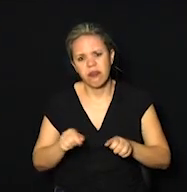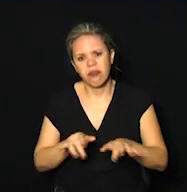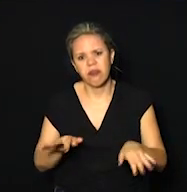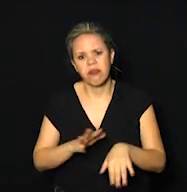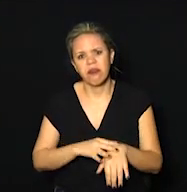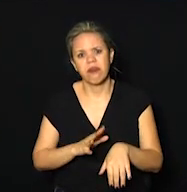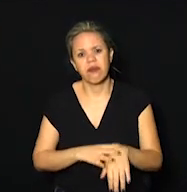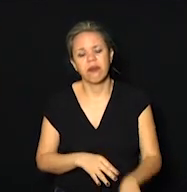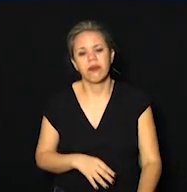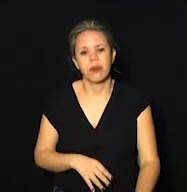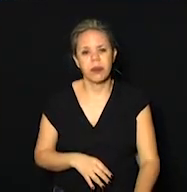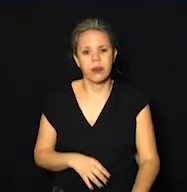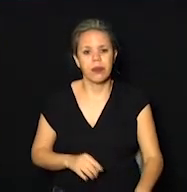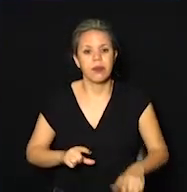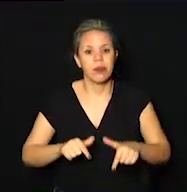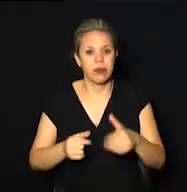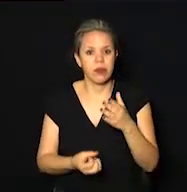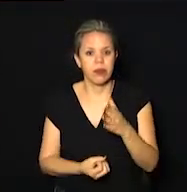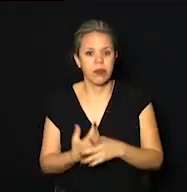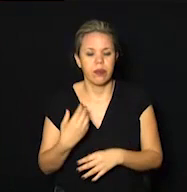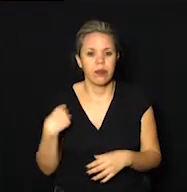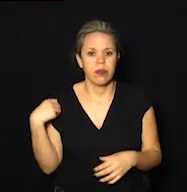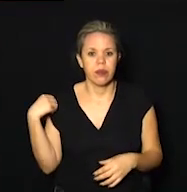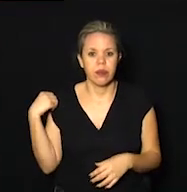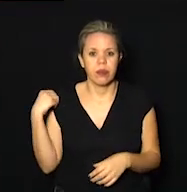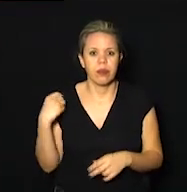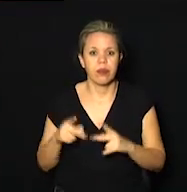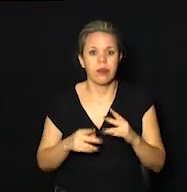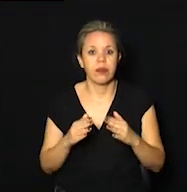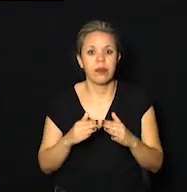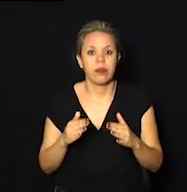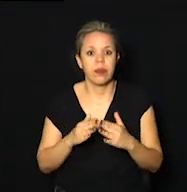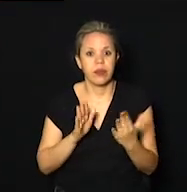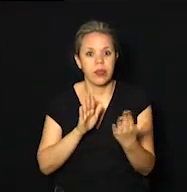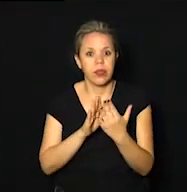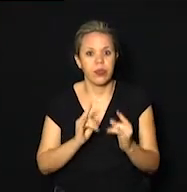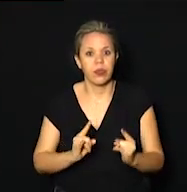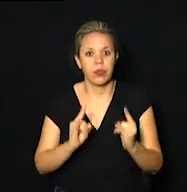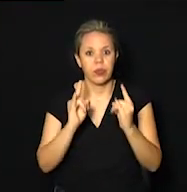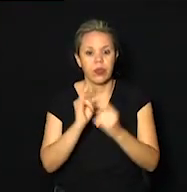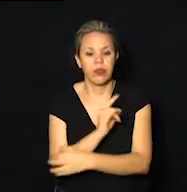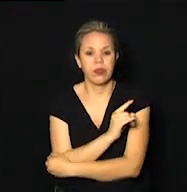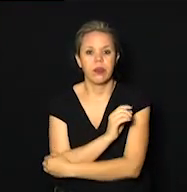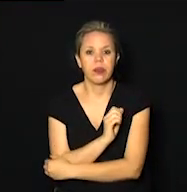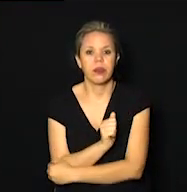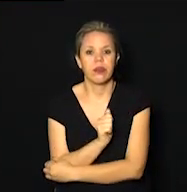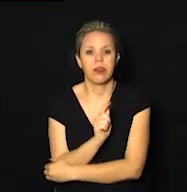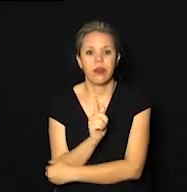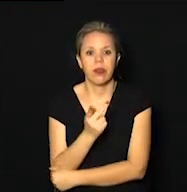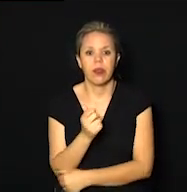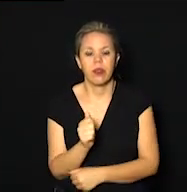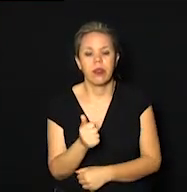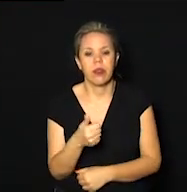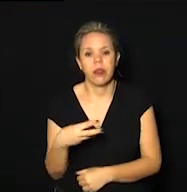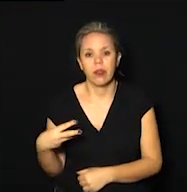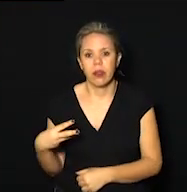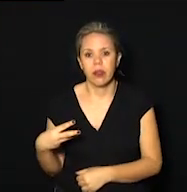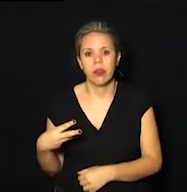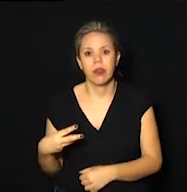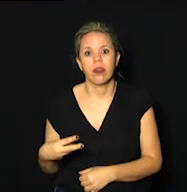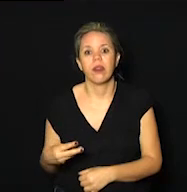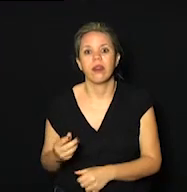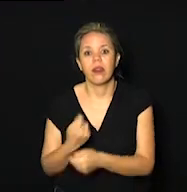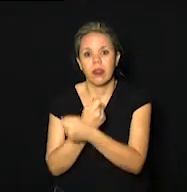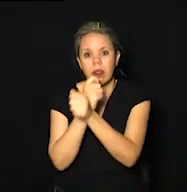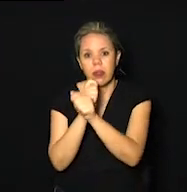A ação vai acontecer, olha só, pessoal de casa, em frente ao prédio H13 do Campus 1 da